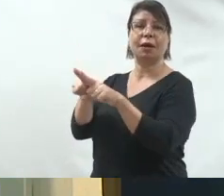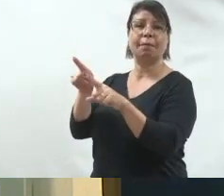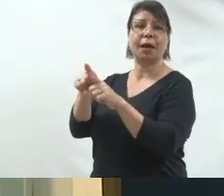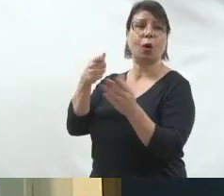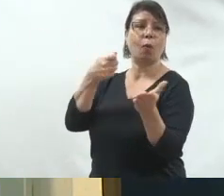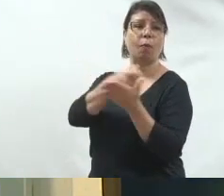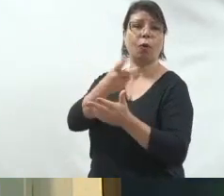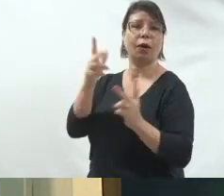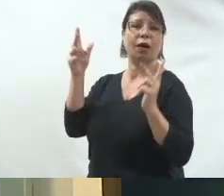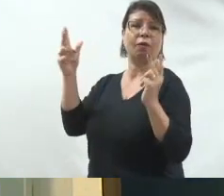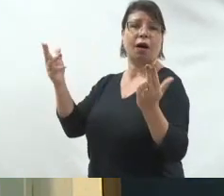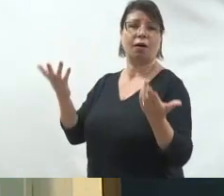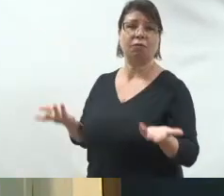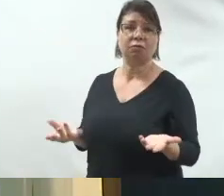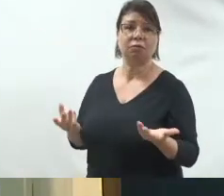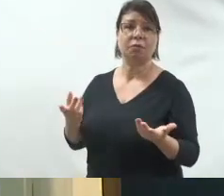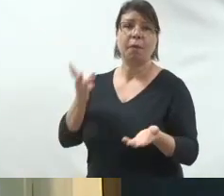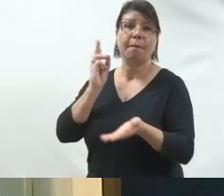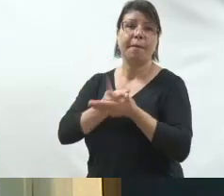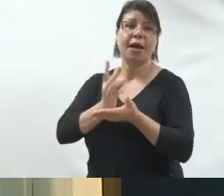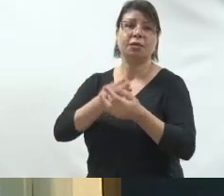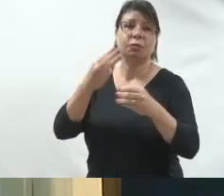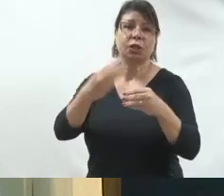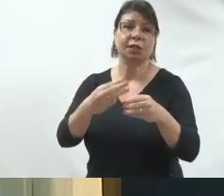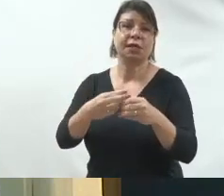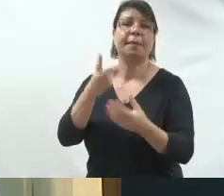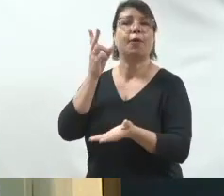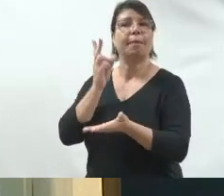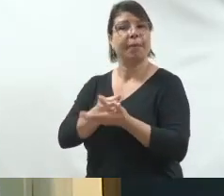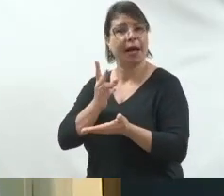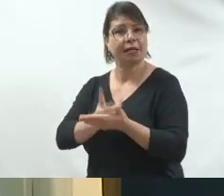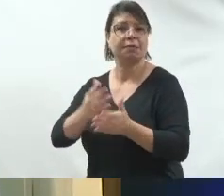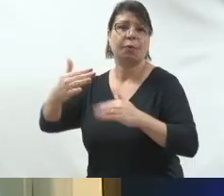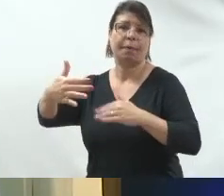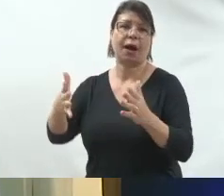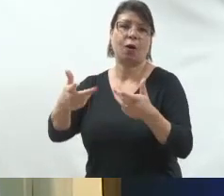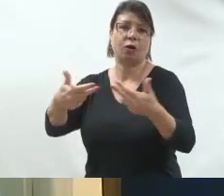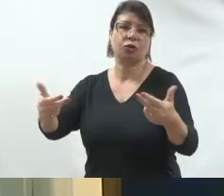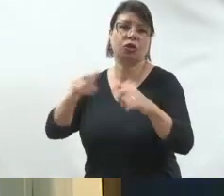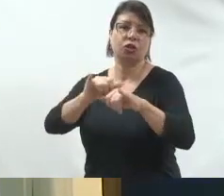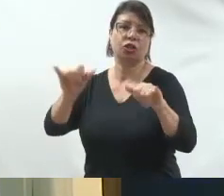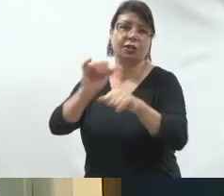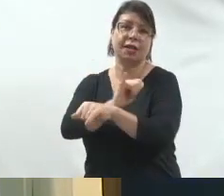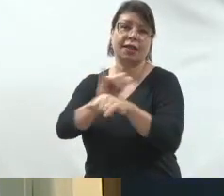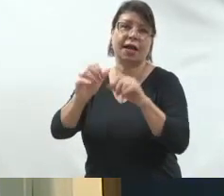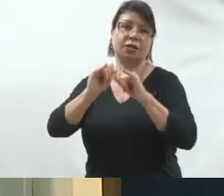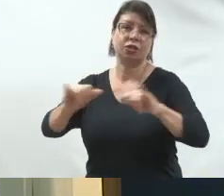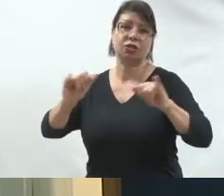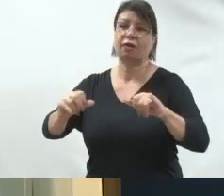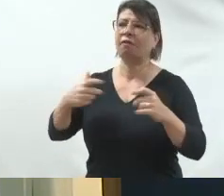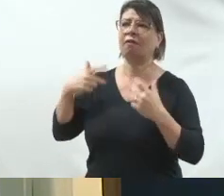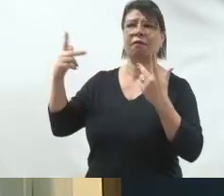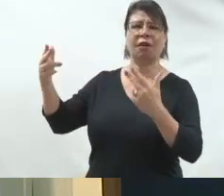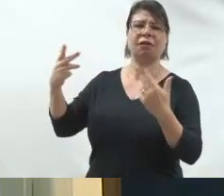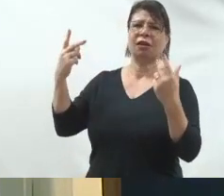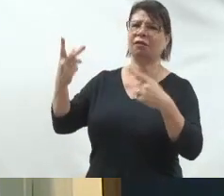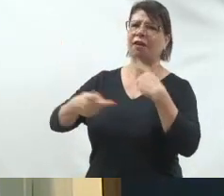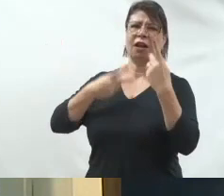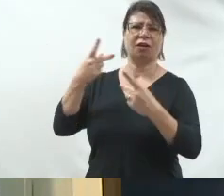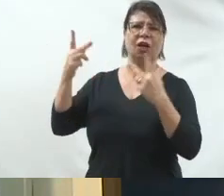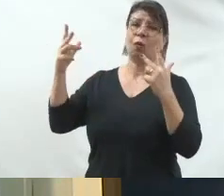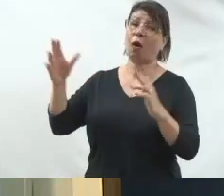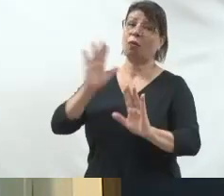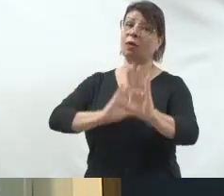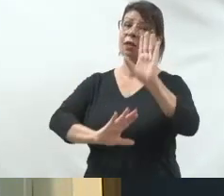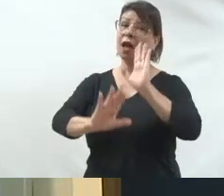pacote no mesmo município. E aí vocês vão estar competindo com materiais iguais, falando as coisas iguais. Então, muito cuidado.